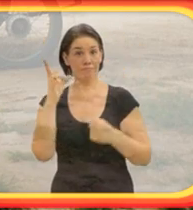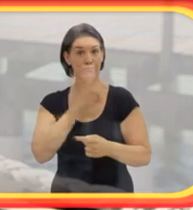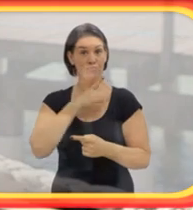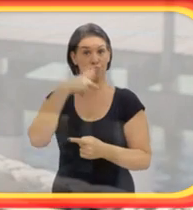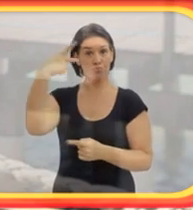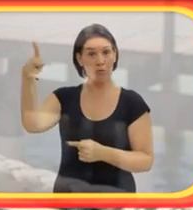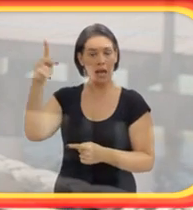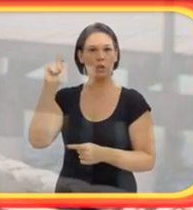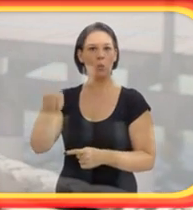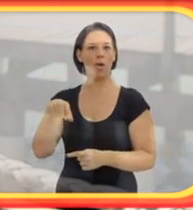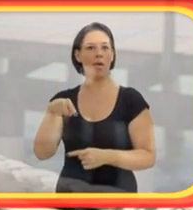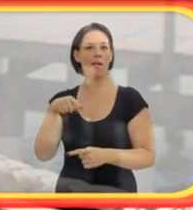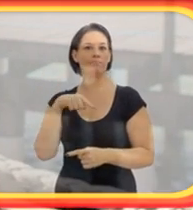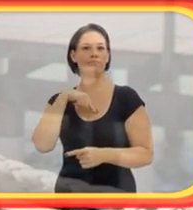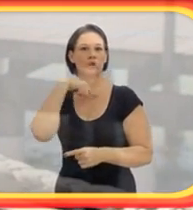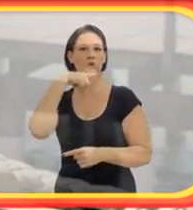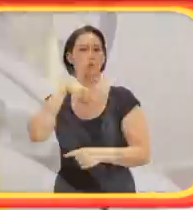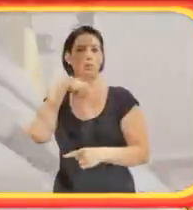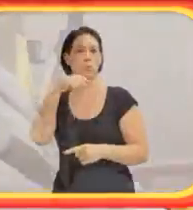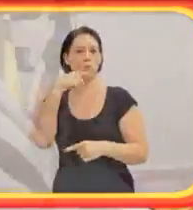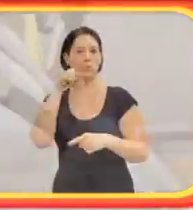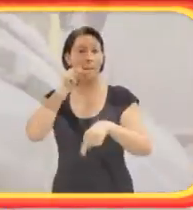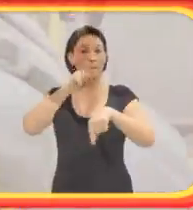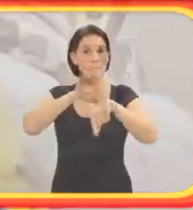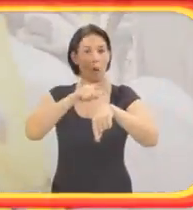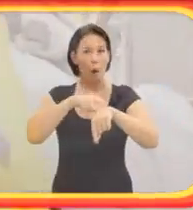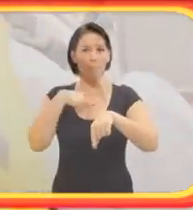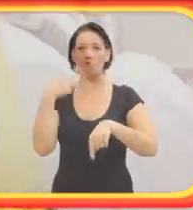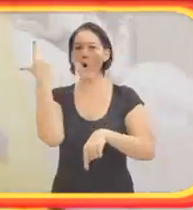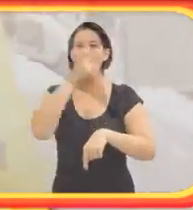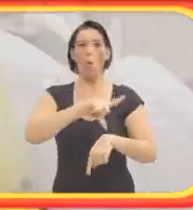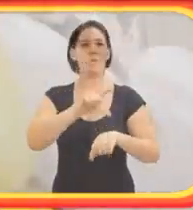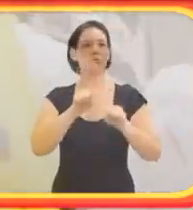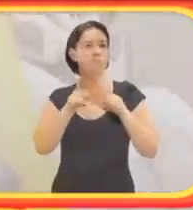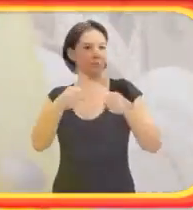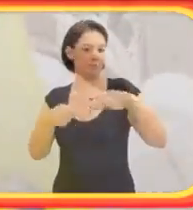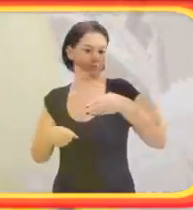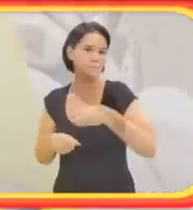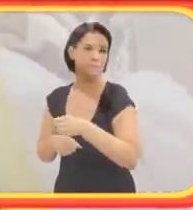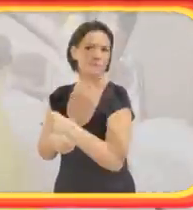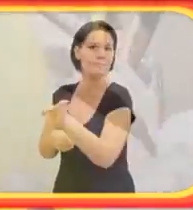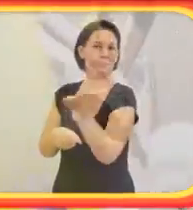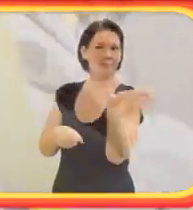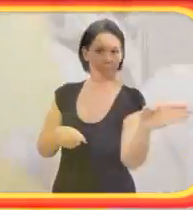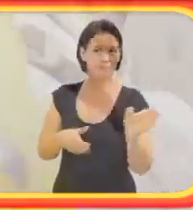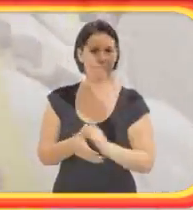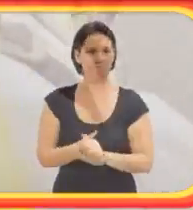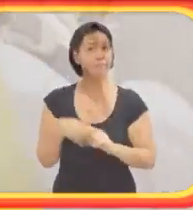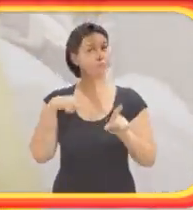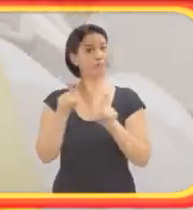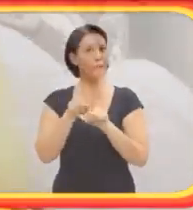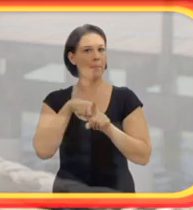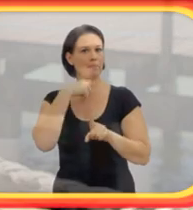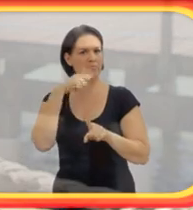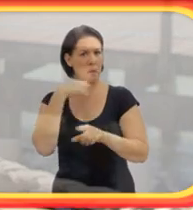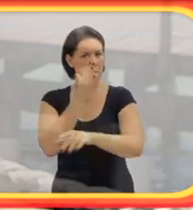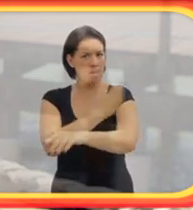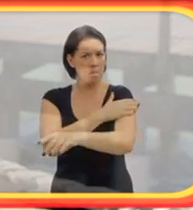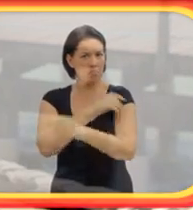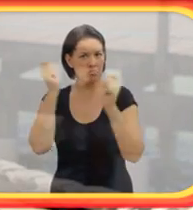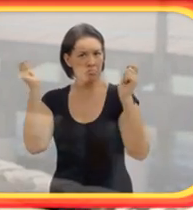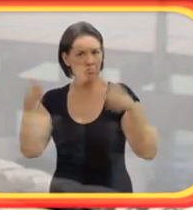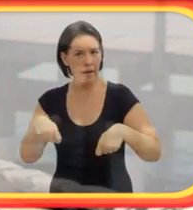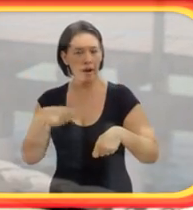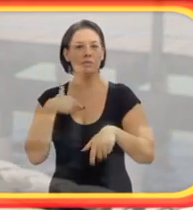ter força o suficiente para virar o guidão. Como eu tinha dúvida do meu braço, o que eu fiz nesses dois anos e meio? Eu amarrei, pedi para o meu irmão